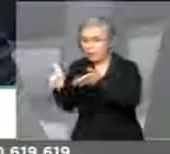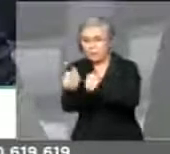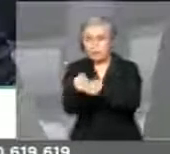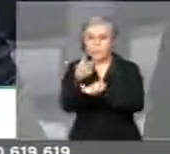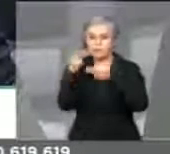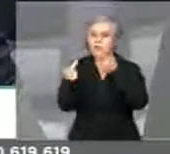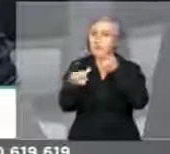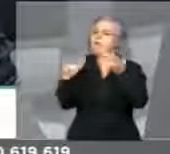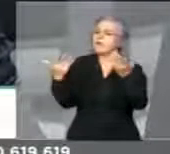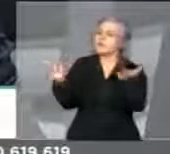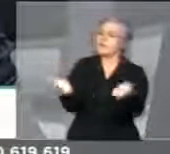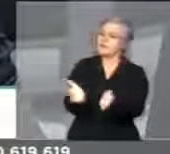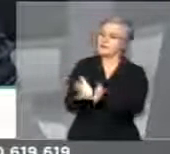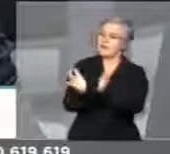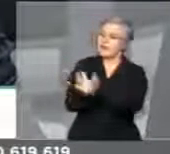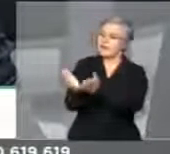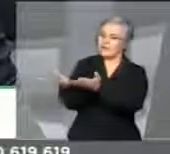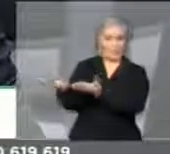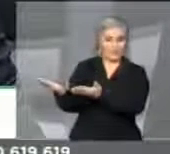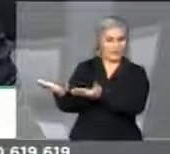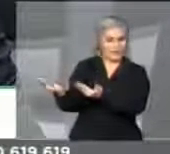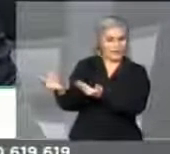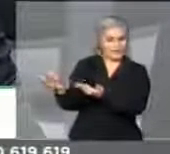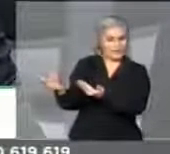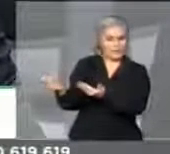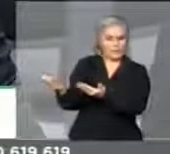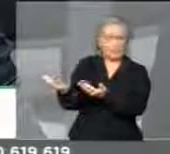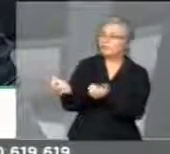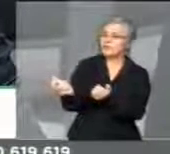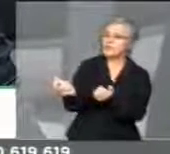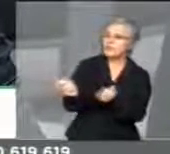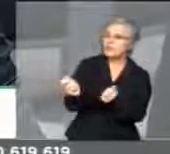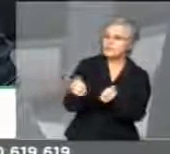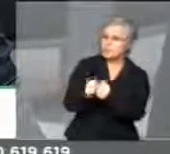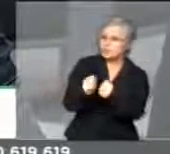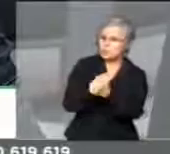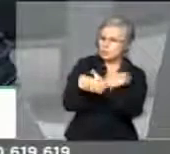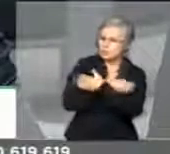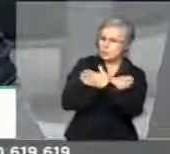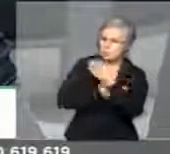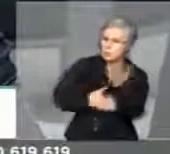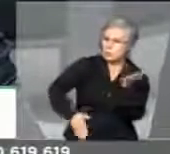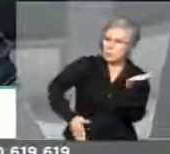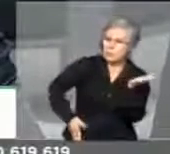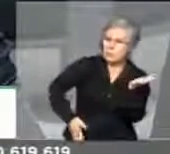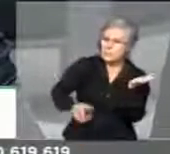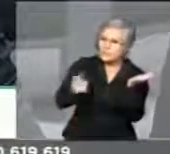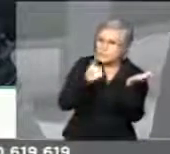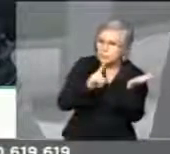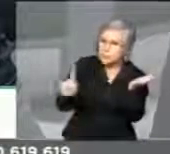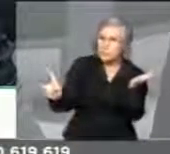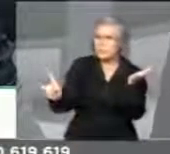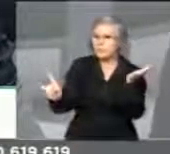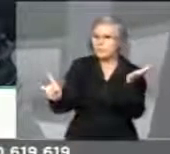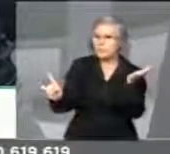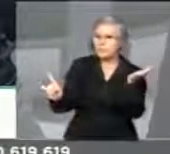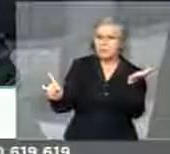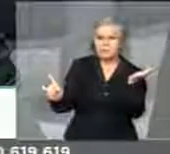dizendo a juventude está com bandido, e a juventude não está com bandido coisa nenhuma.